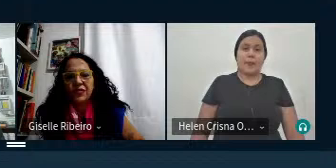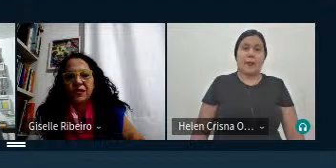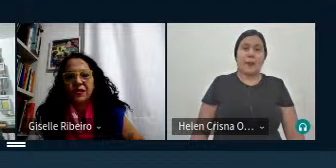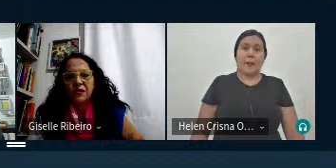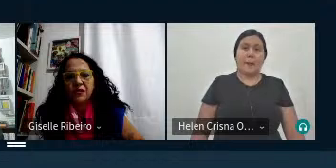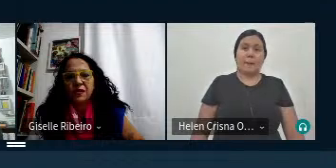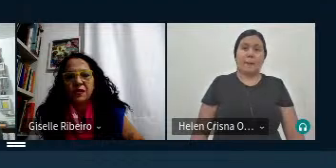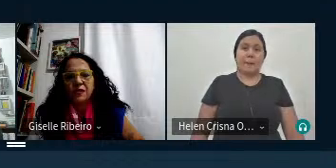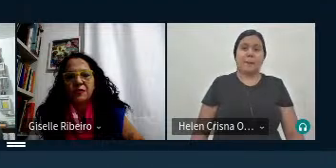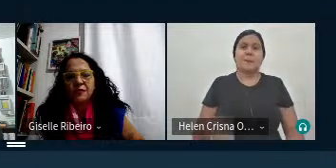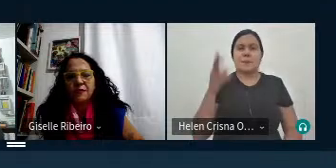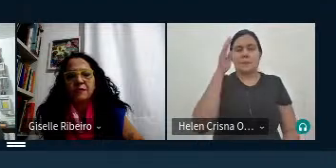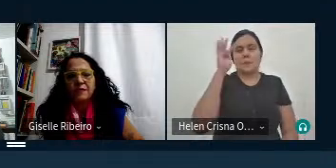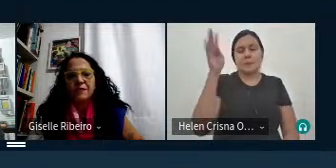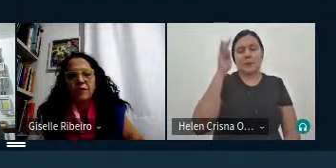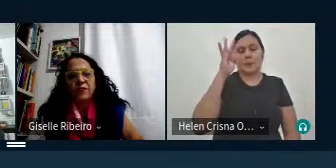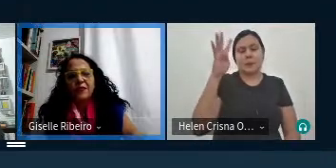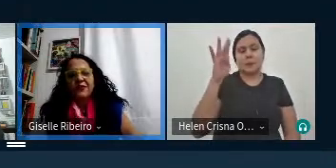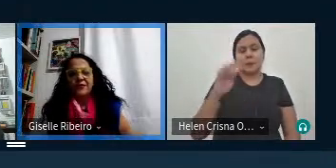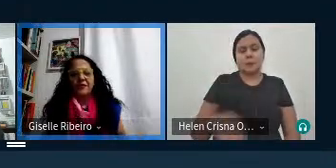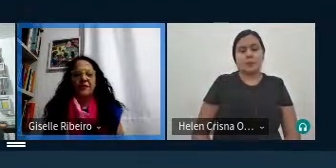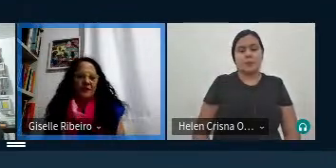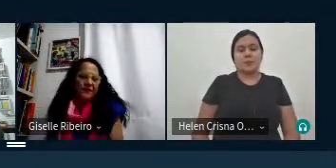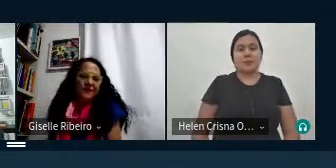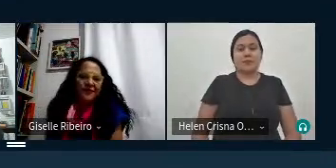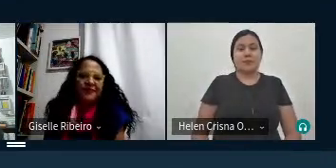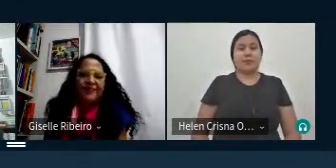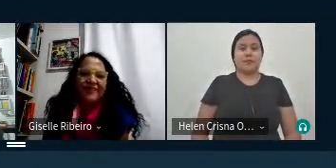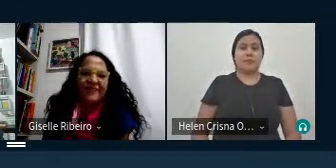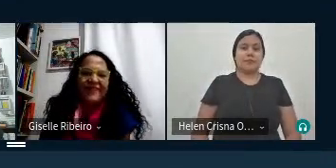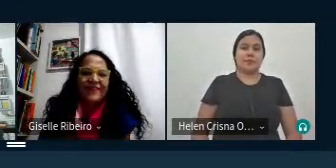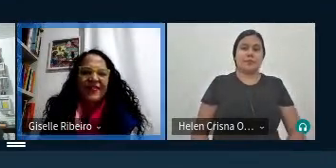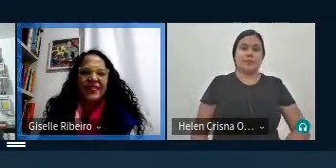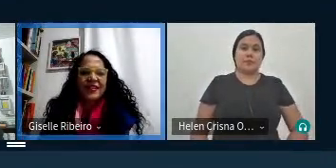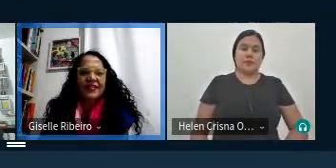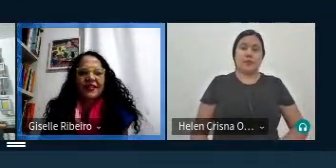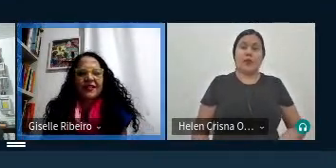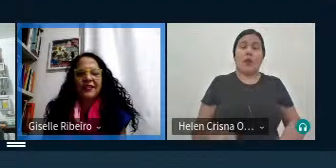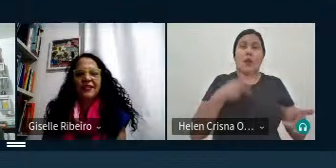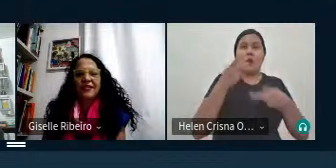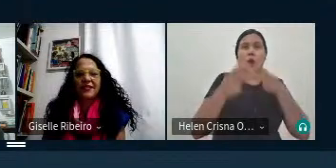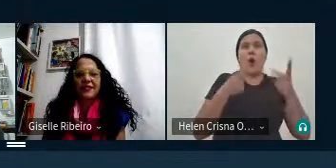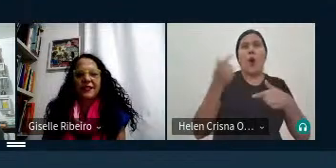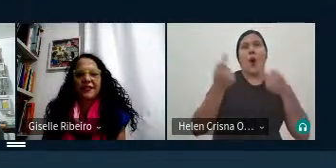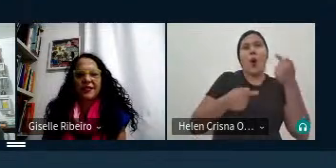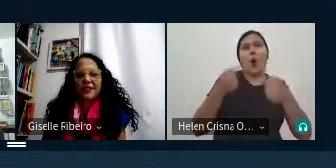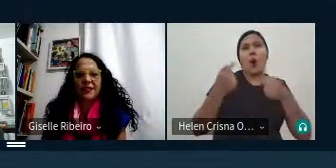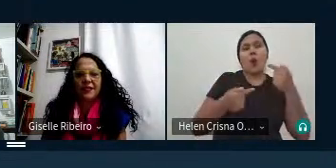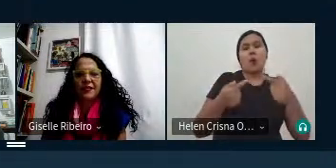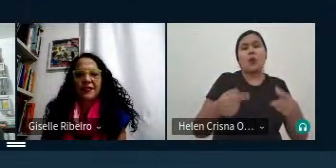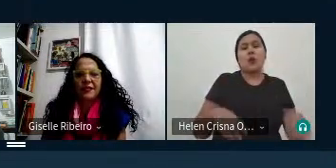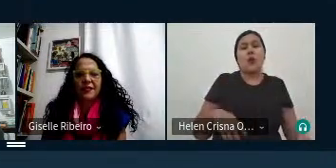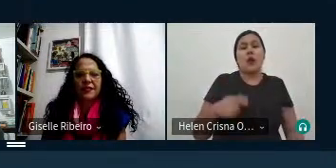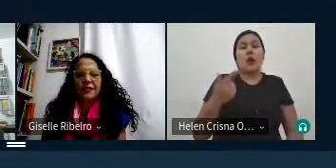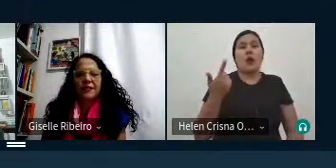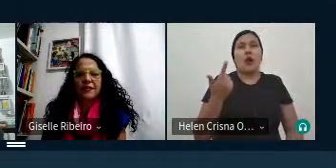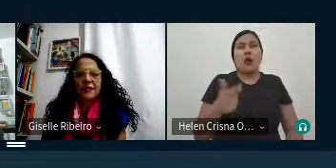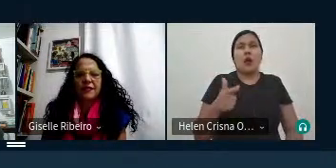essas reflexões né perpassando as nossas as nossas falas as nossas discussões isso não precisa ser